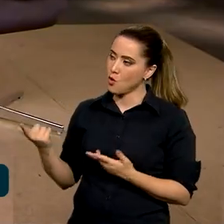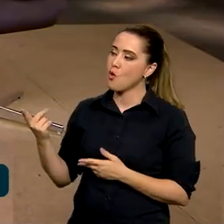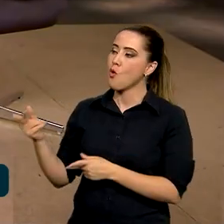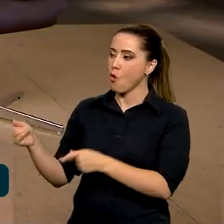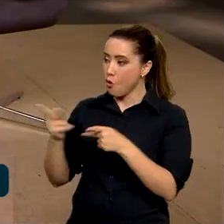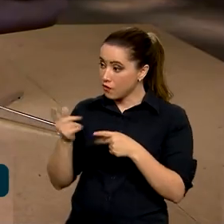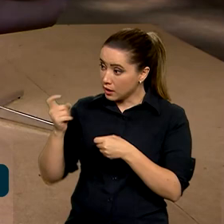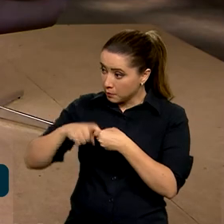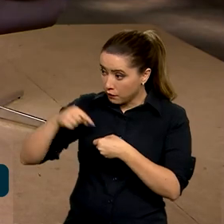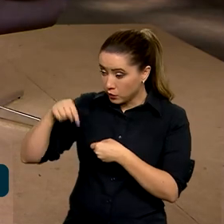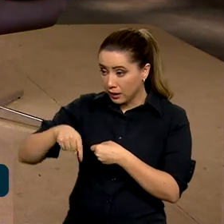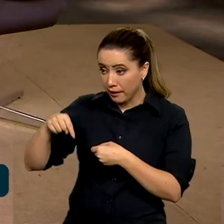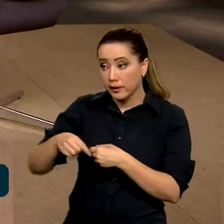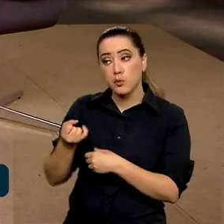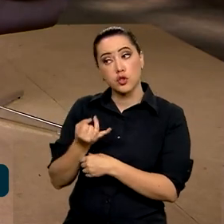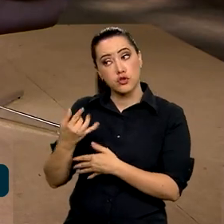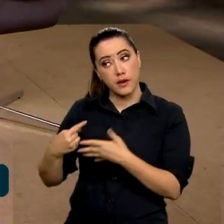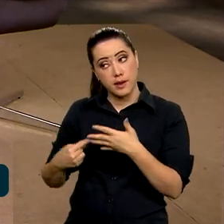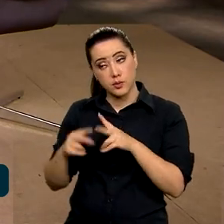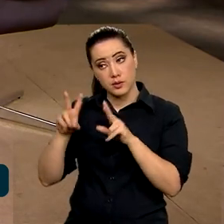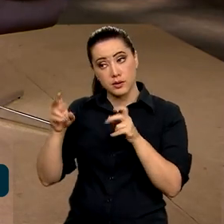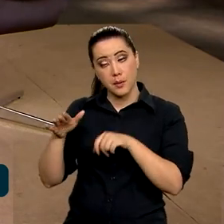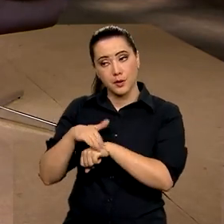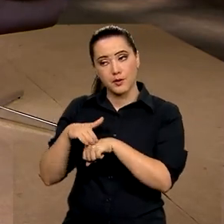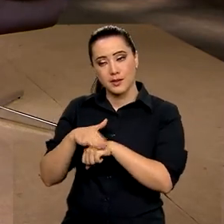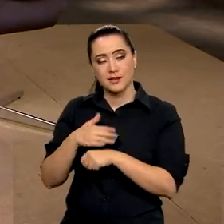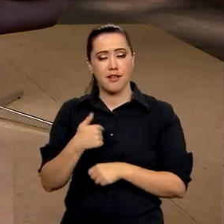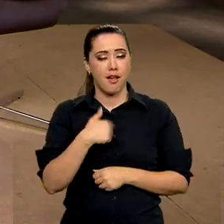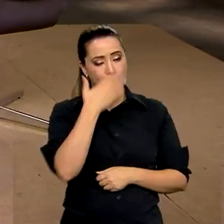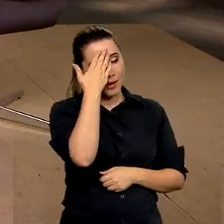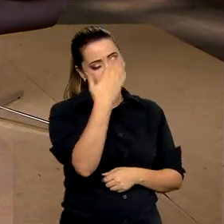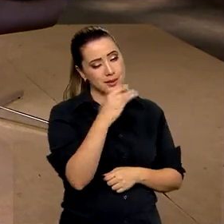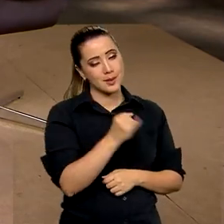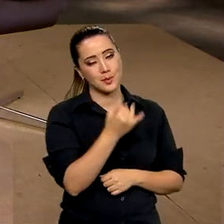muita coisa para a gente conversar. Obrigado pela sua entrevista. eu que agradeço a oportunidade. Muito obrigada.